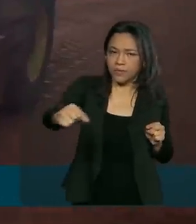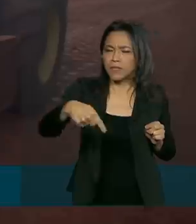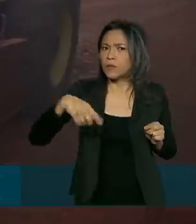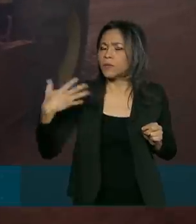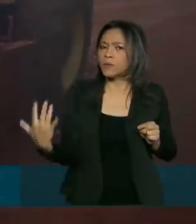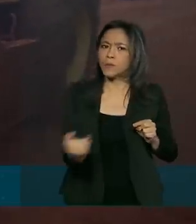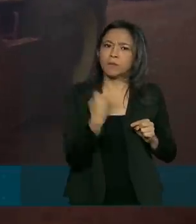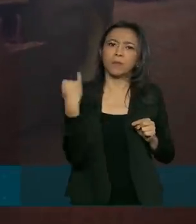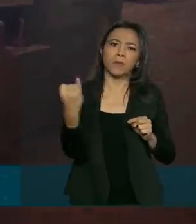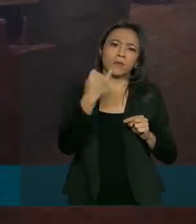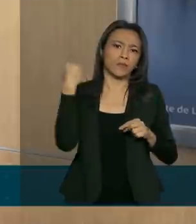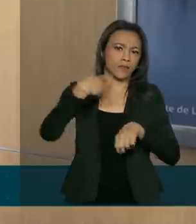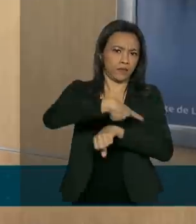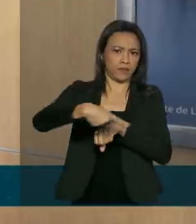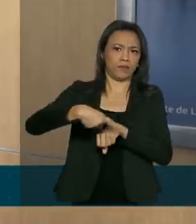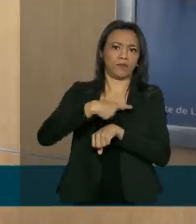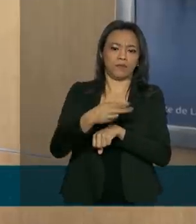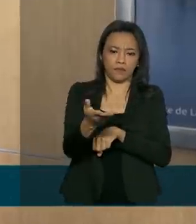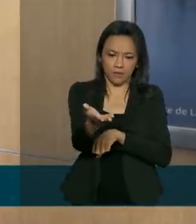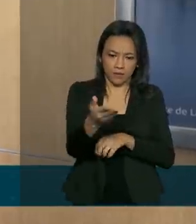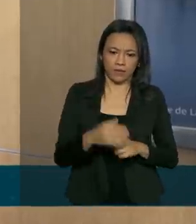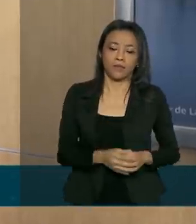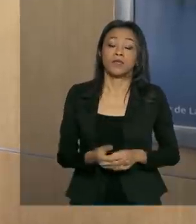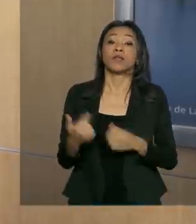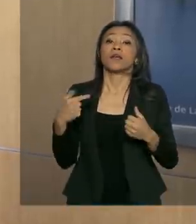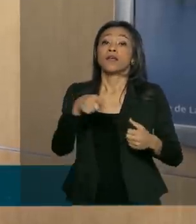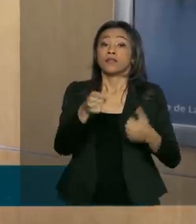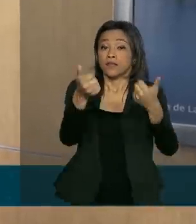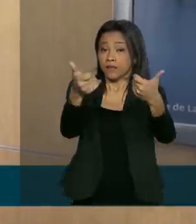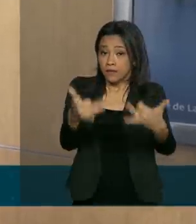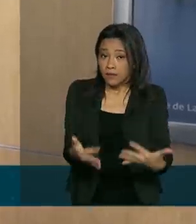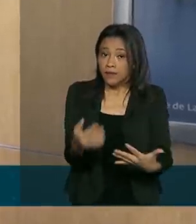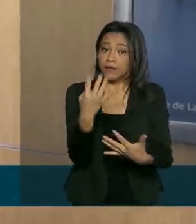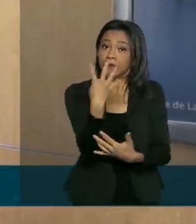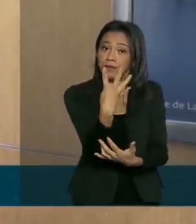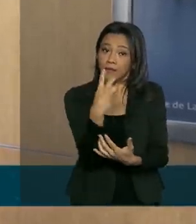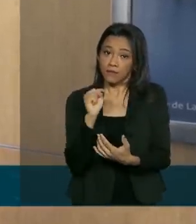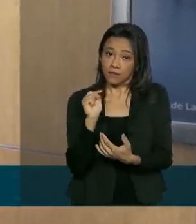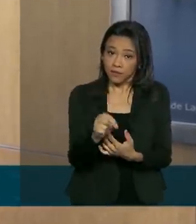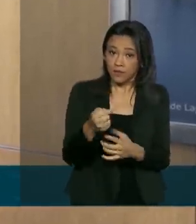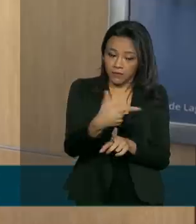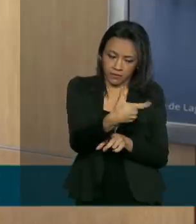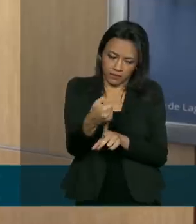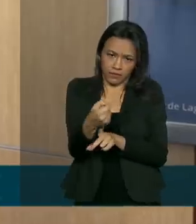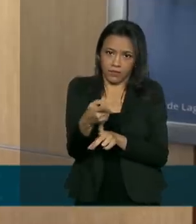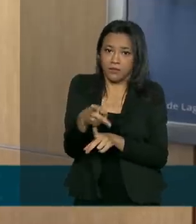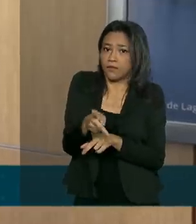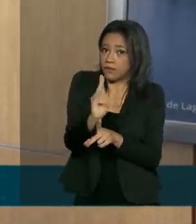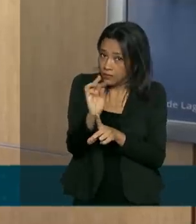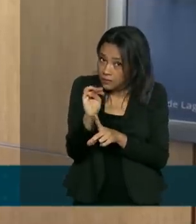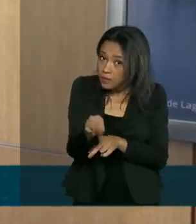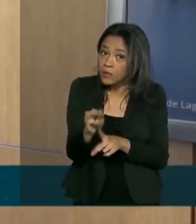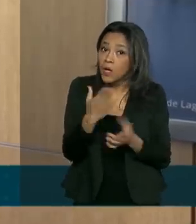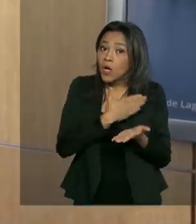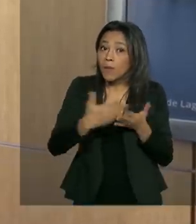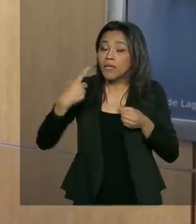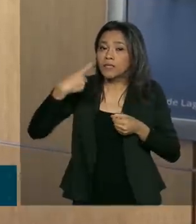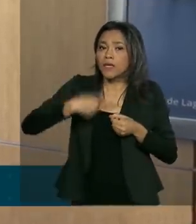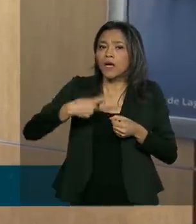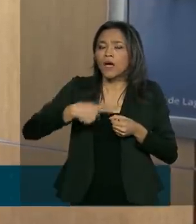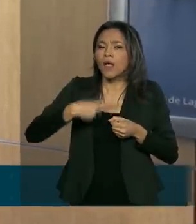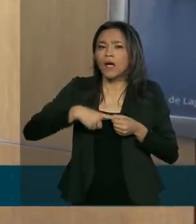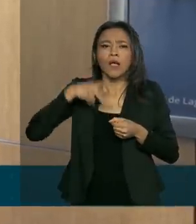mais importantes do país. Ela tem hoje já implantado 4.200 quilômetros, iniciando em João Pessoa, na